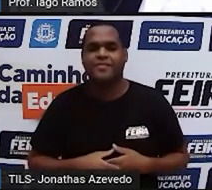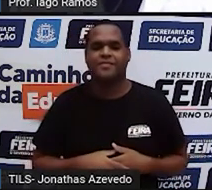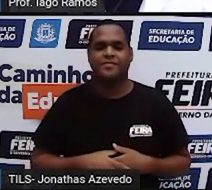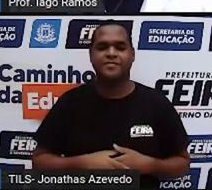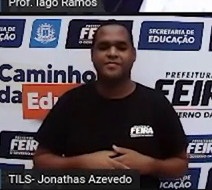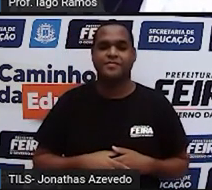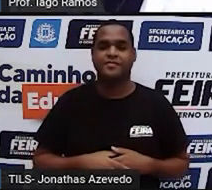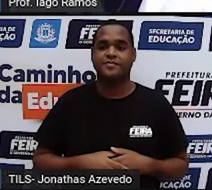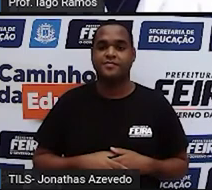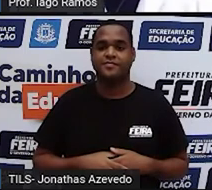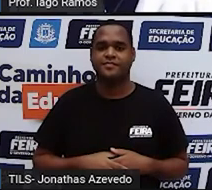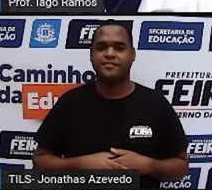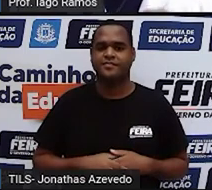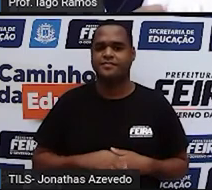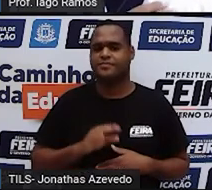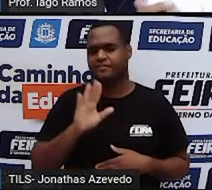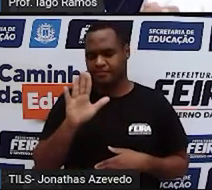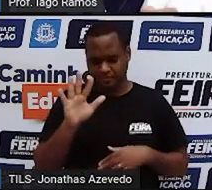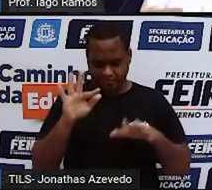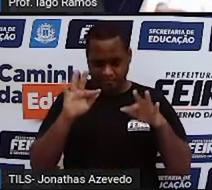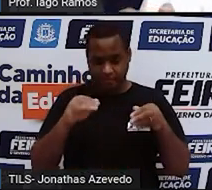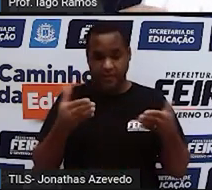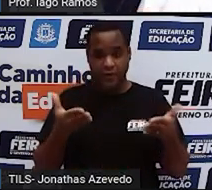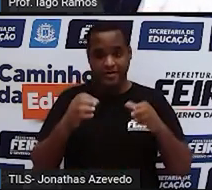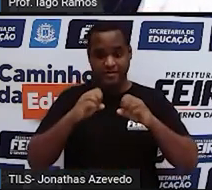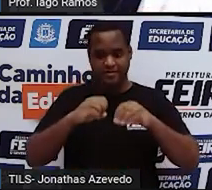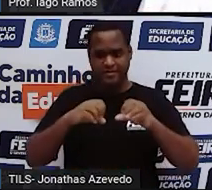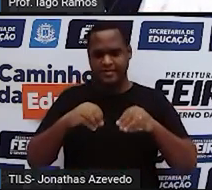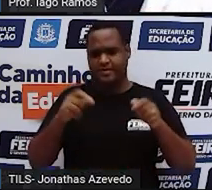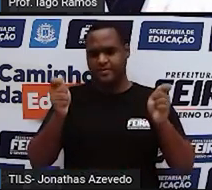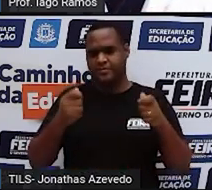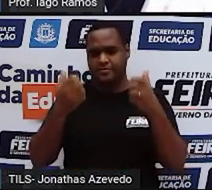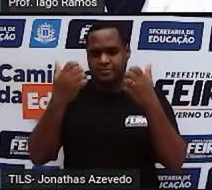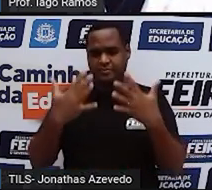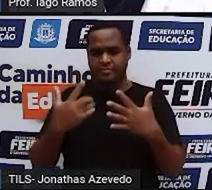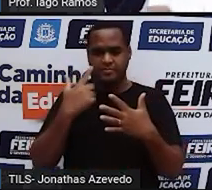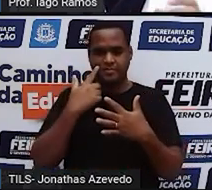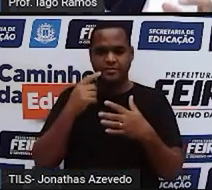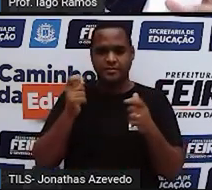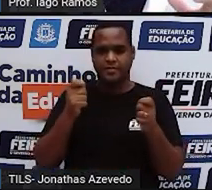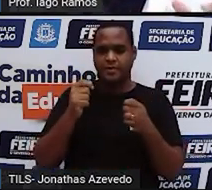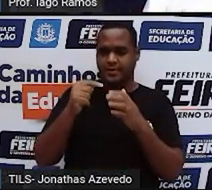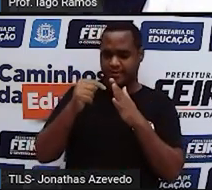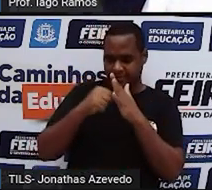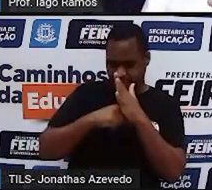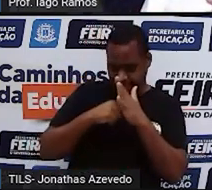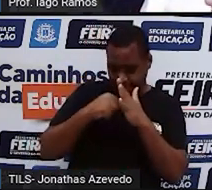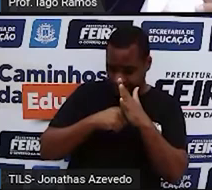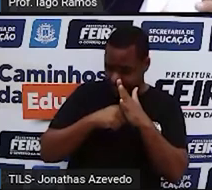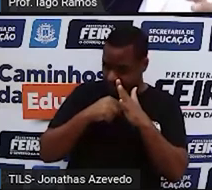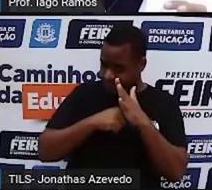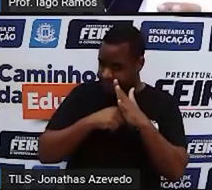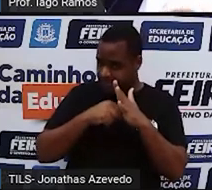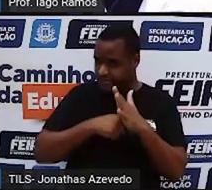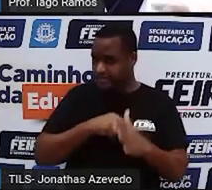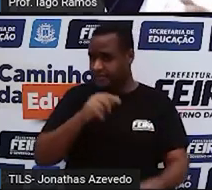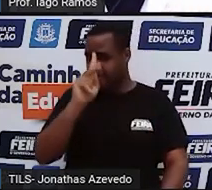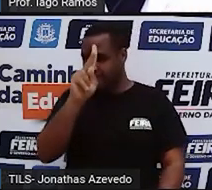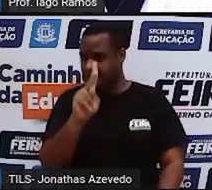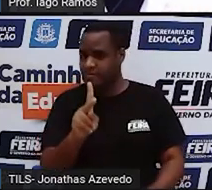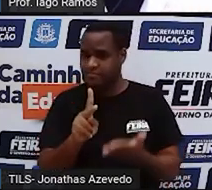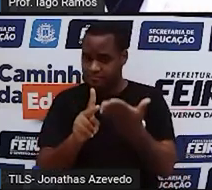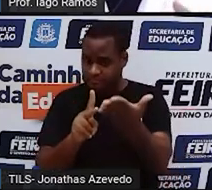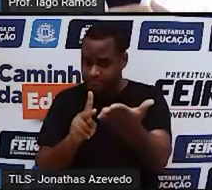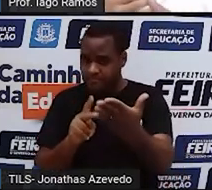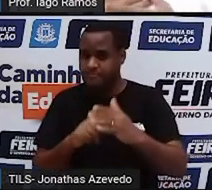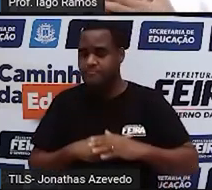Mas, para a gente finalizar essa aula, eu queria que você fizesse um momento de avaliação. É muito comum